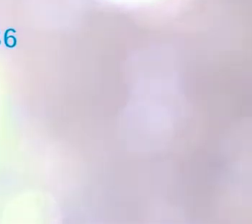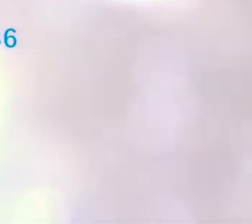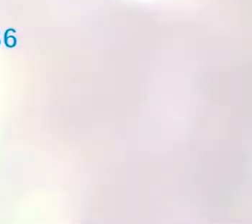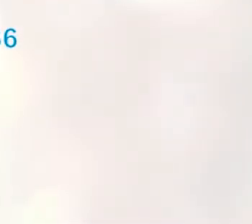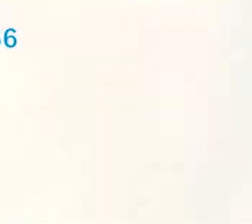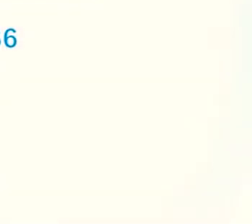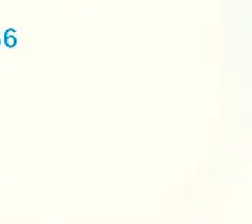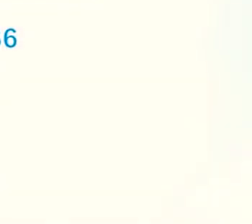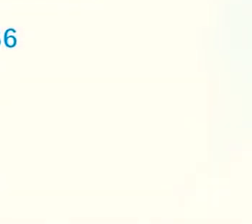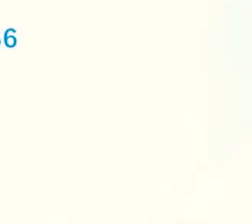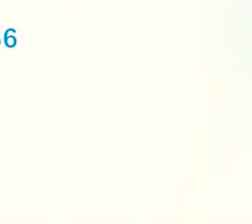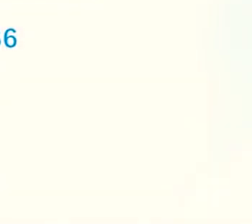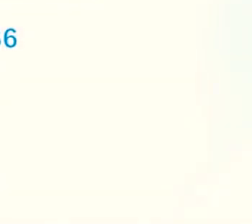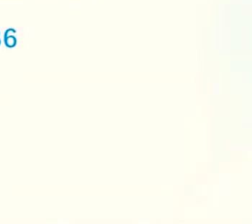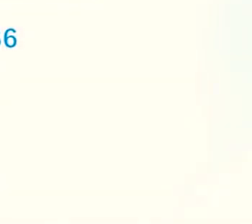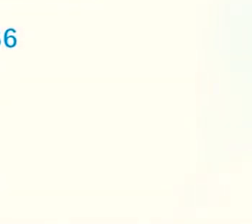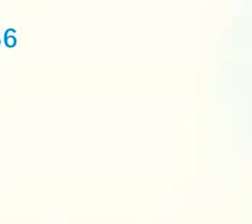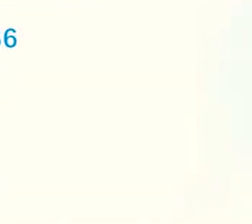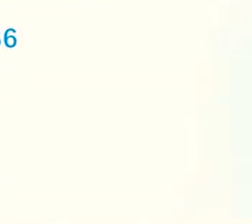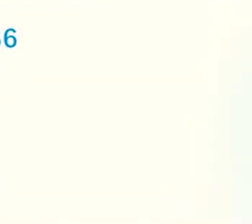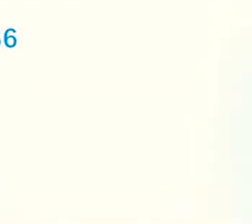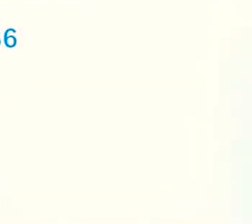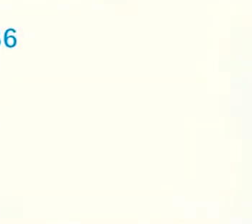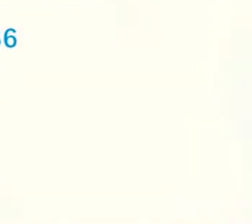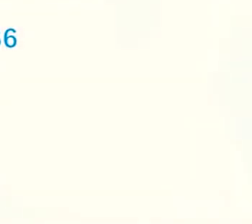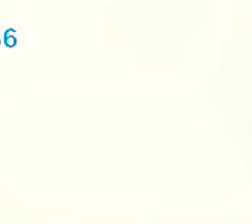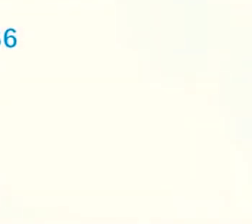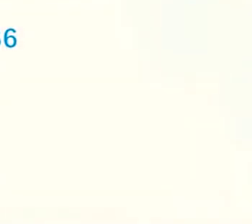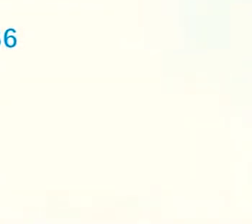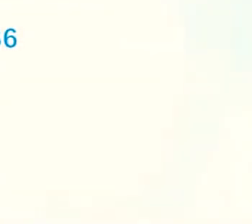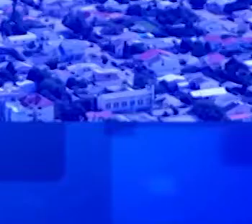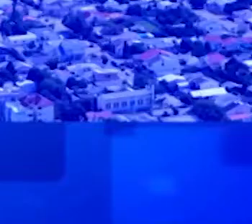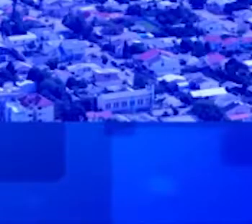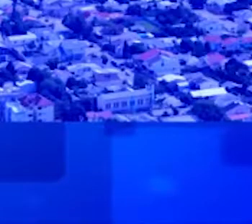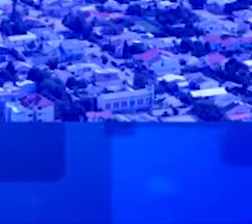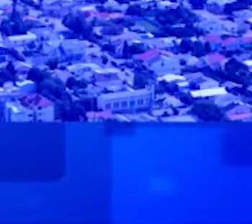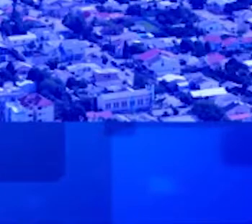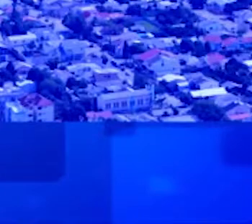Acesse convidas.org.br e saiba como ajudar.